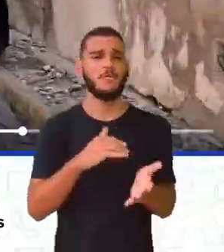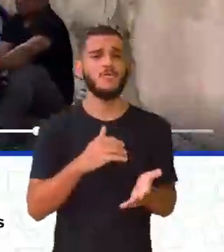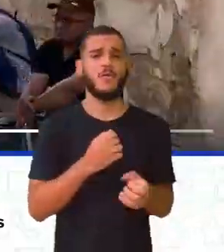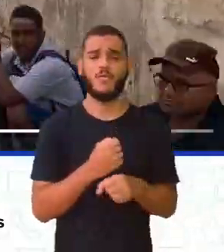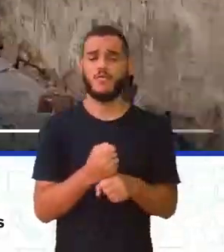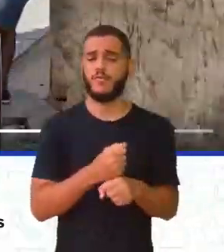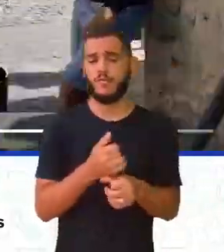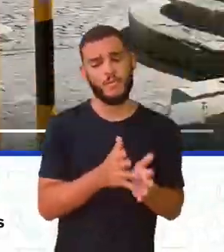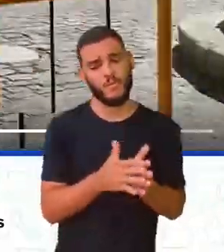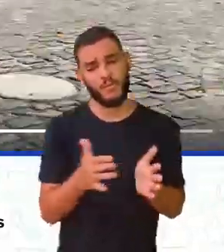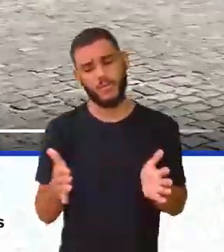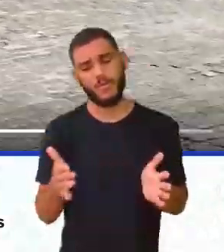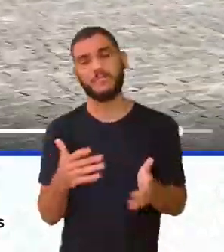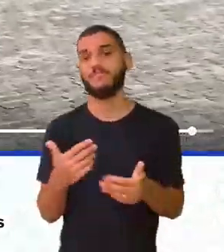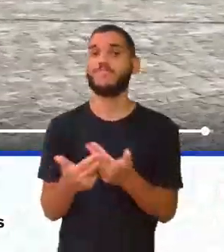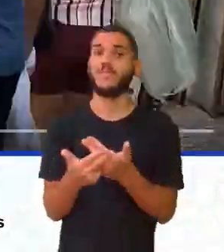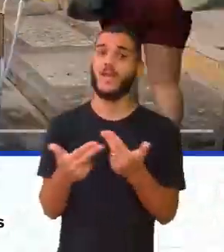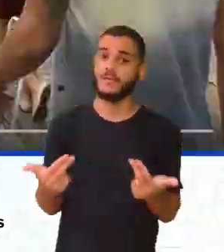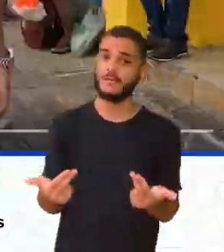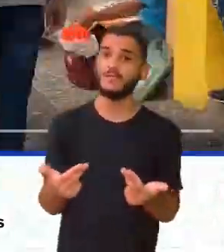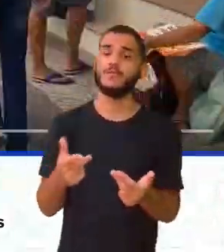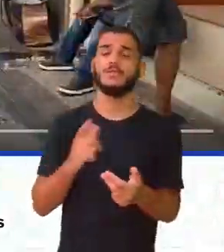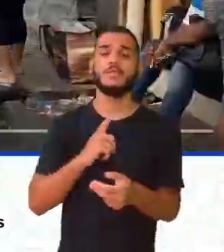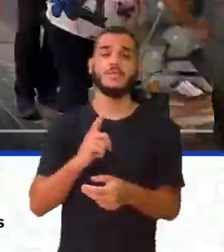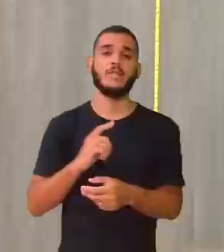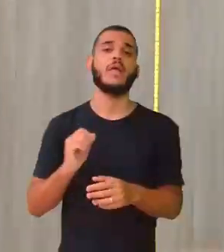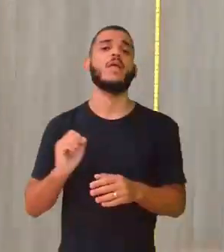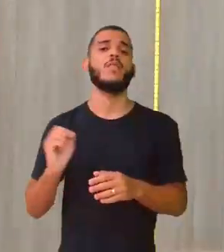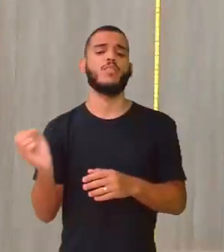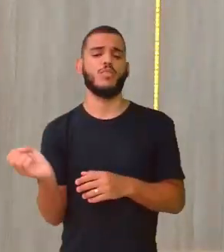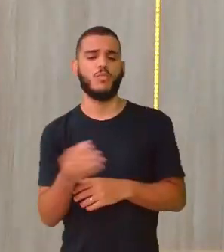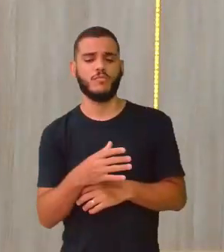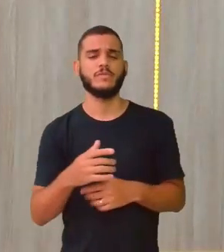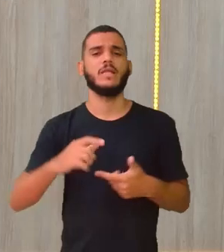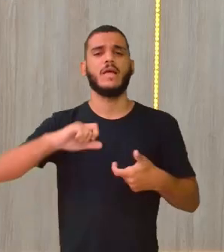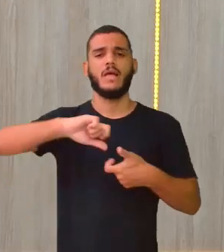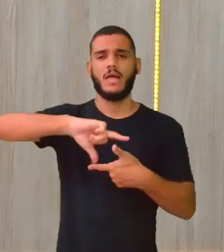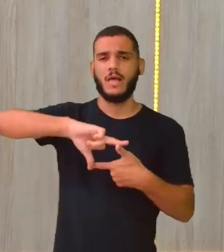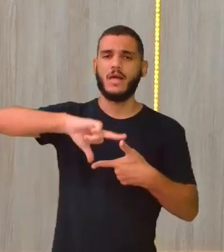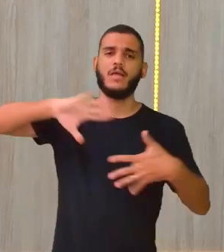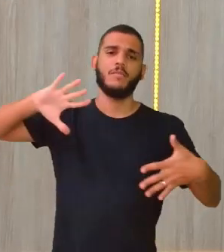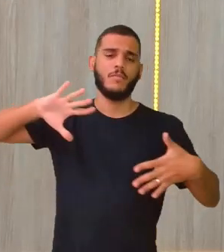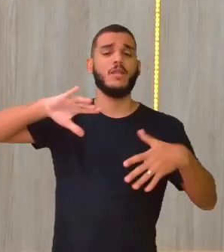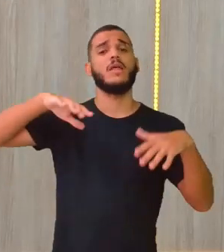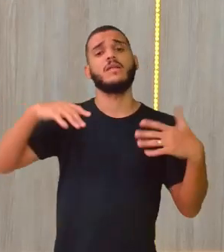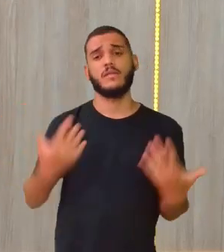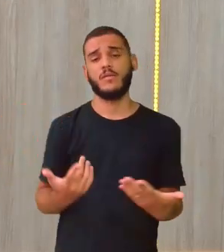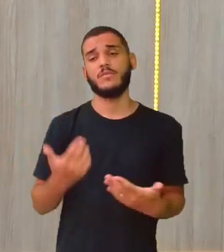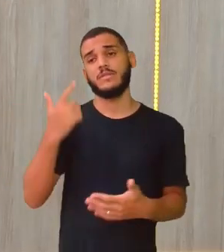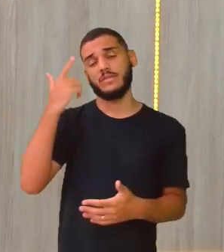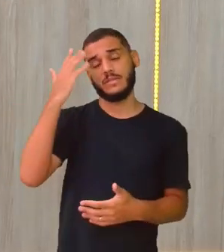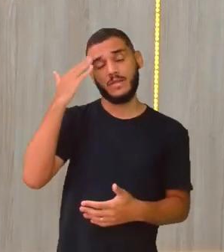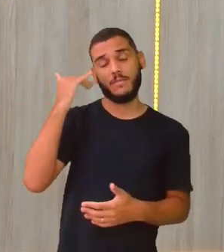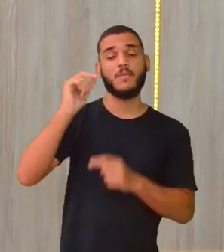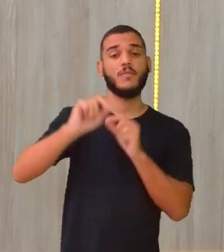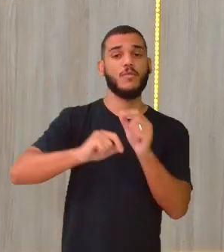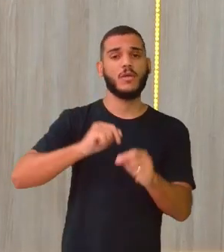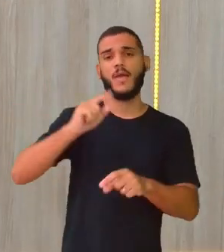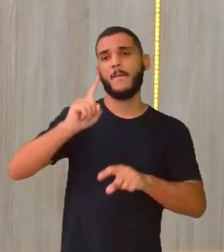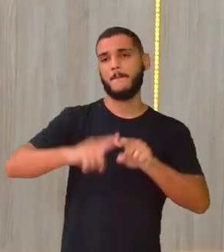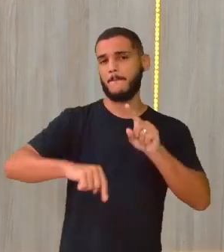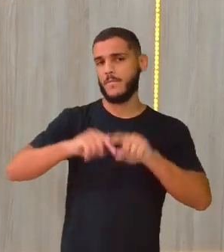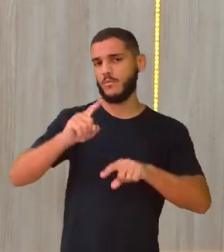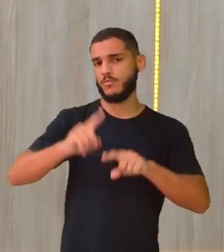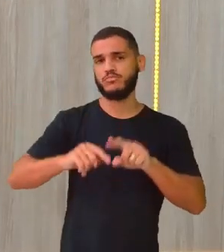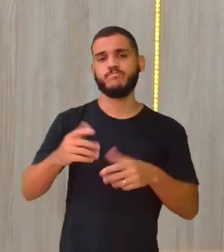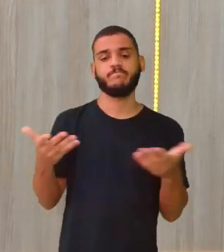as coisas vão se modernizando, vão se desgastando. gente sabe que os produtos hoje em dia não têm aquela durabilidade como